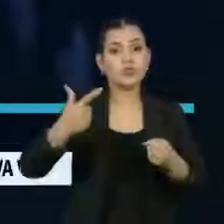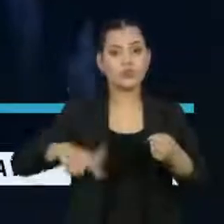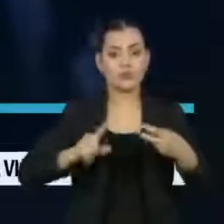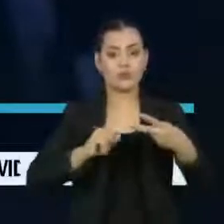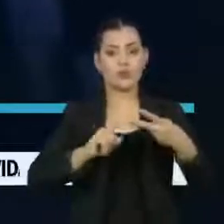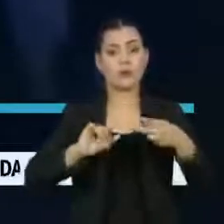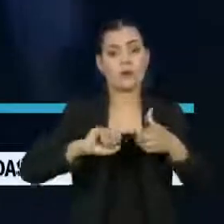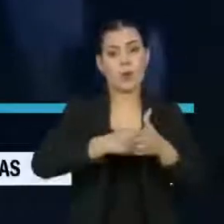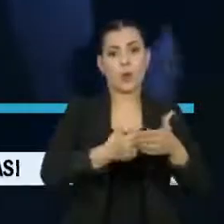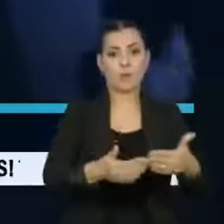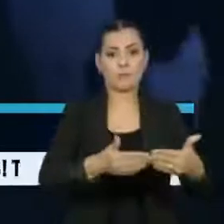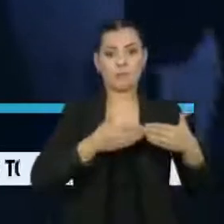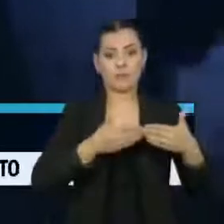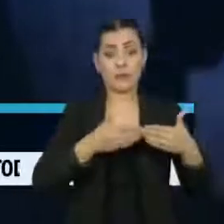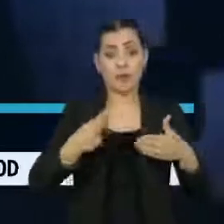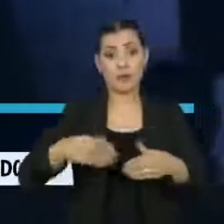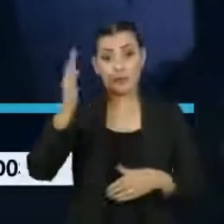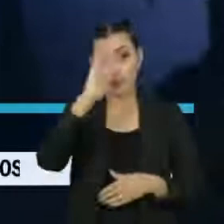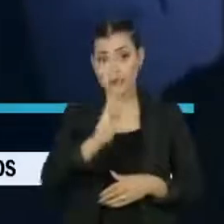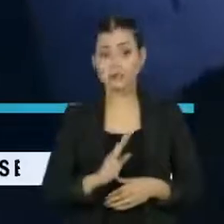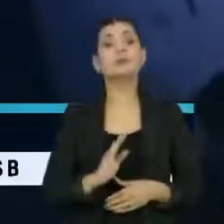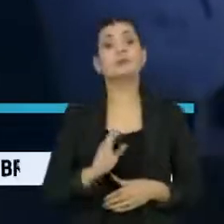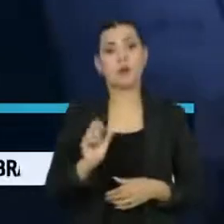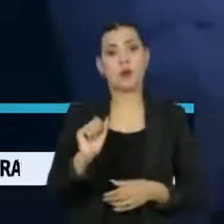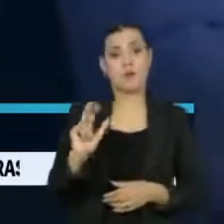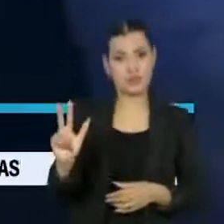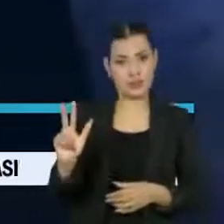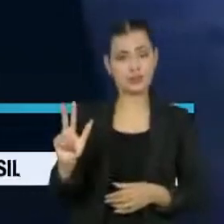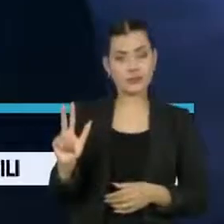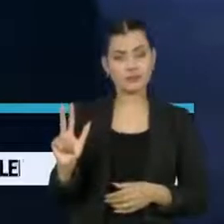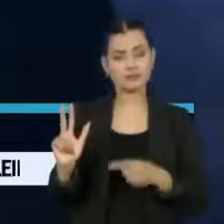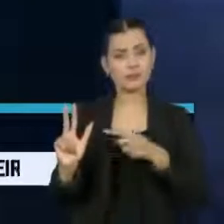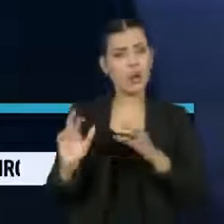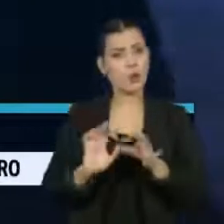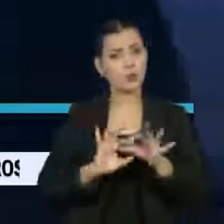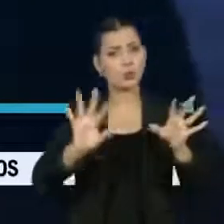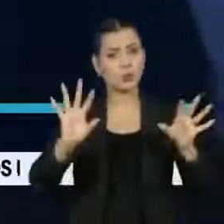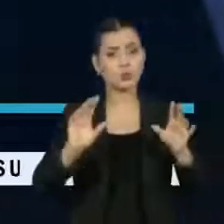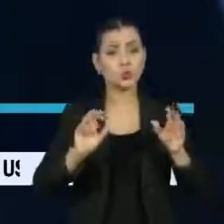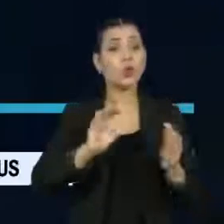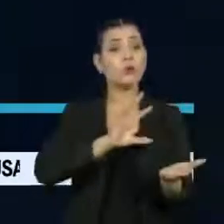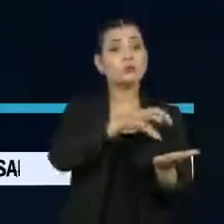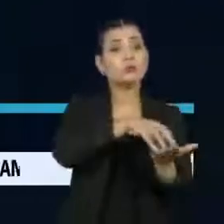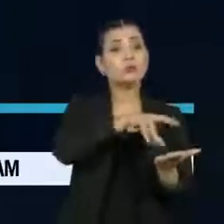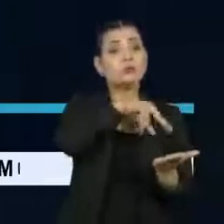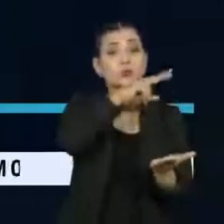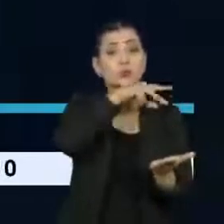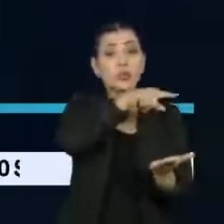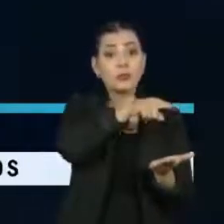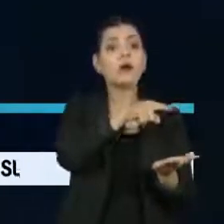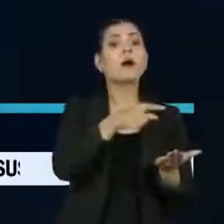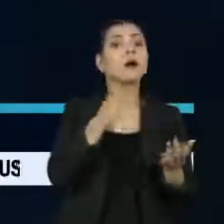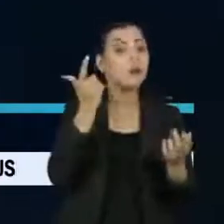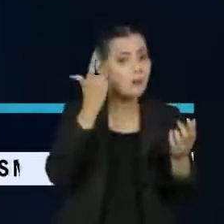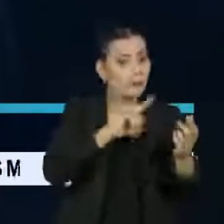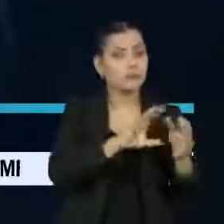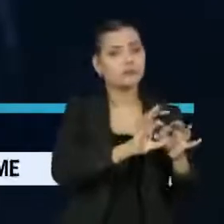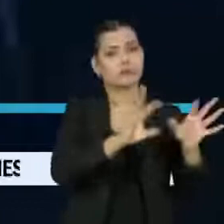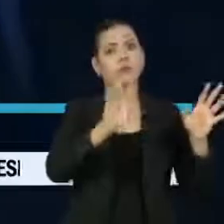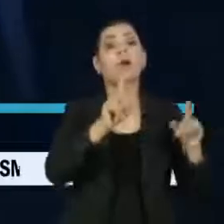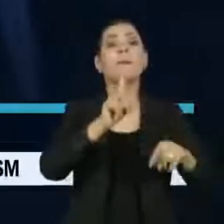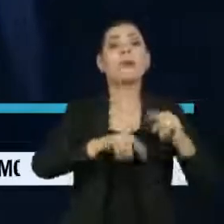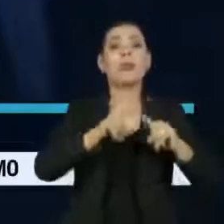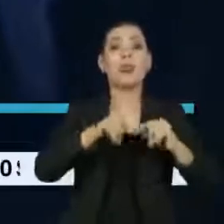vez do lockdown. Aqui no Brasil, a Agência Nacional de Vigilância Sanitária autorizou a importação pelo Instituto Butantan da